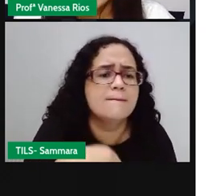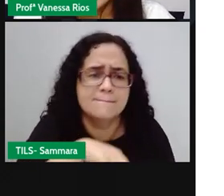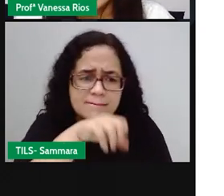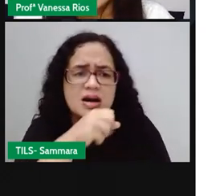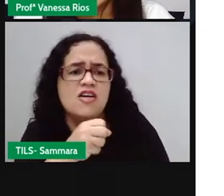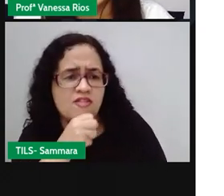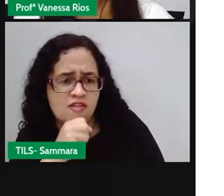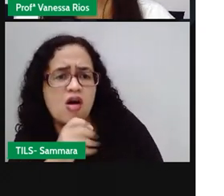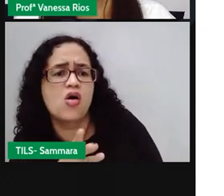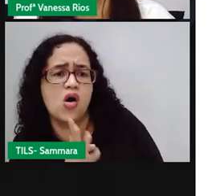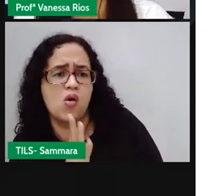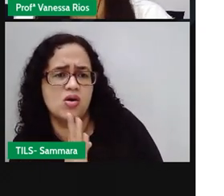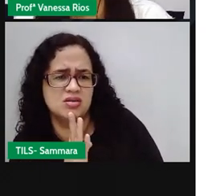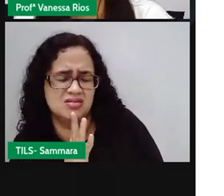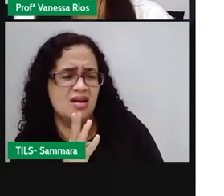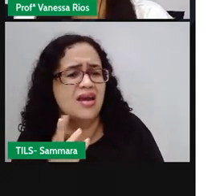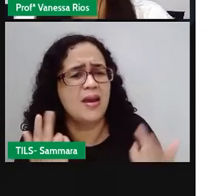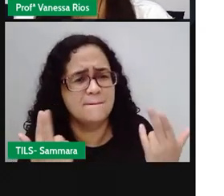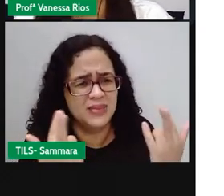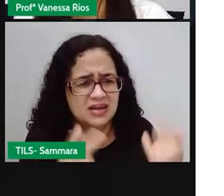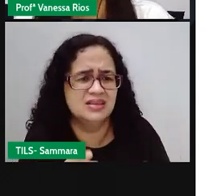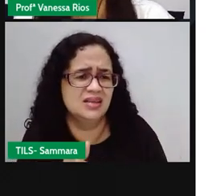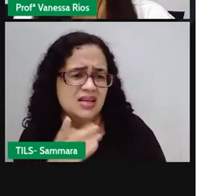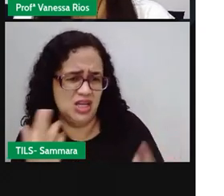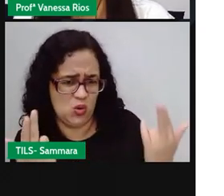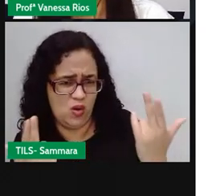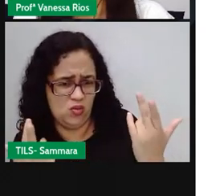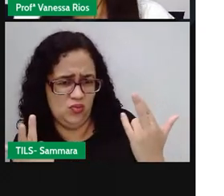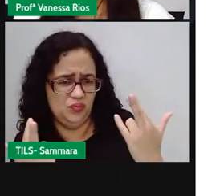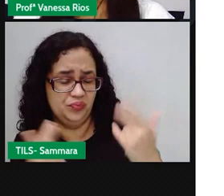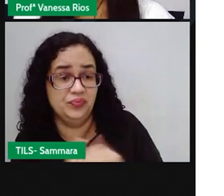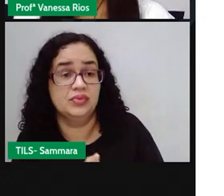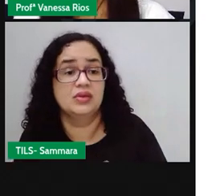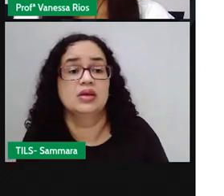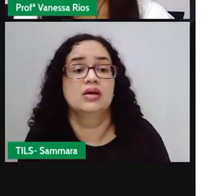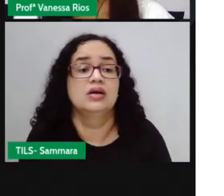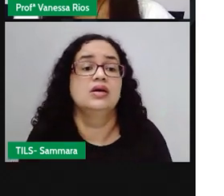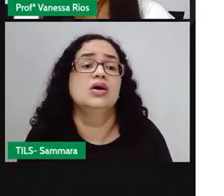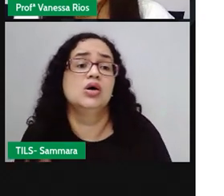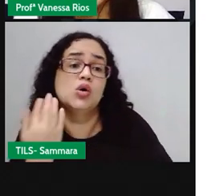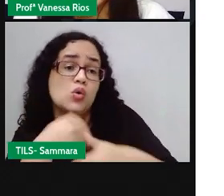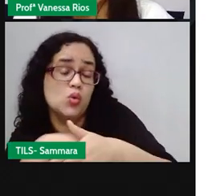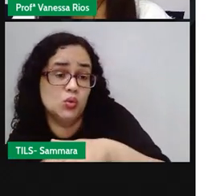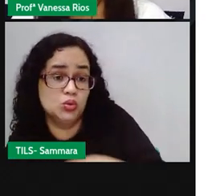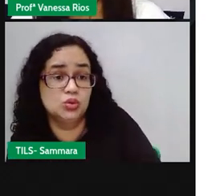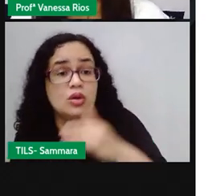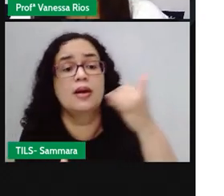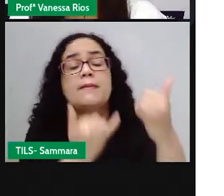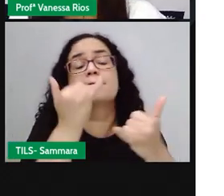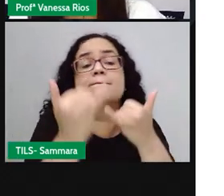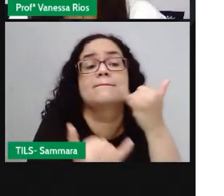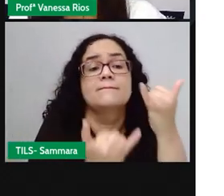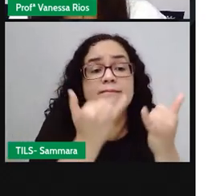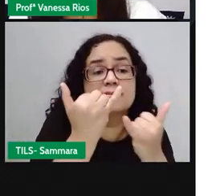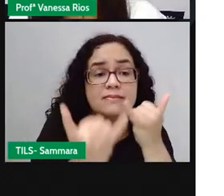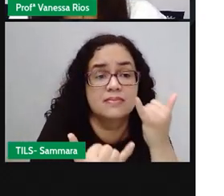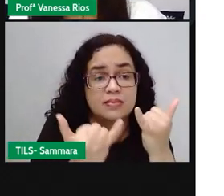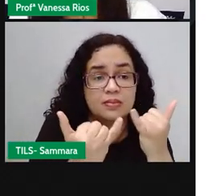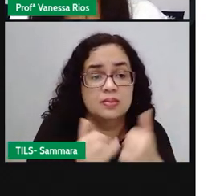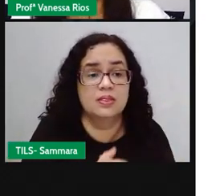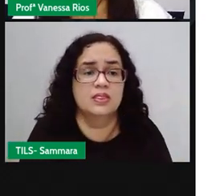avós? Será que são as mesmas? Você, inclusive, costuma brincar com uma brincadeira